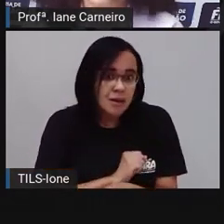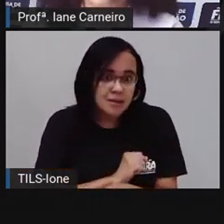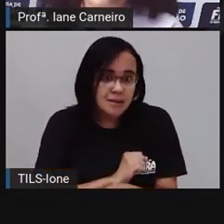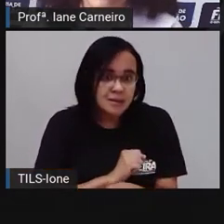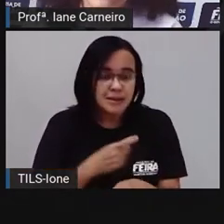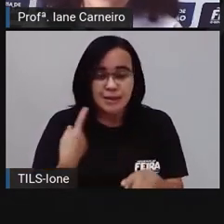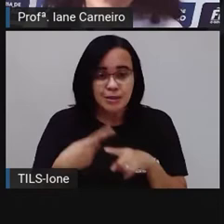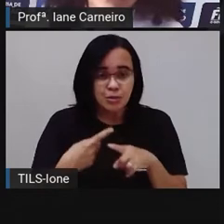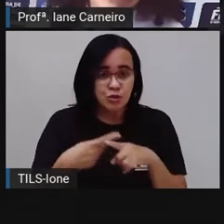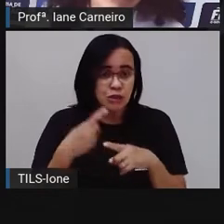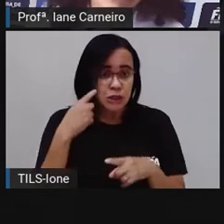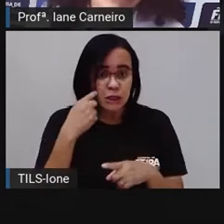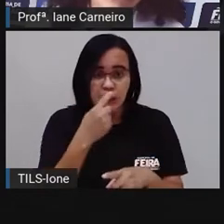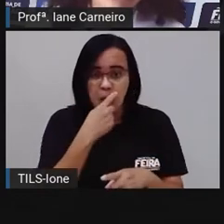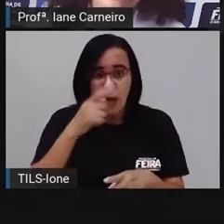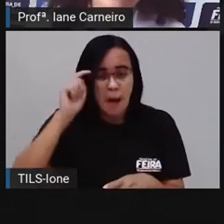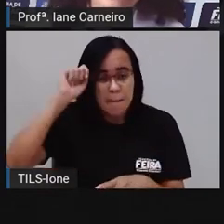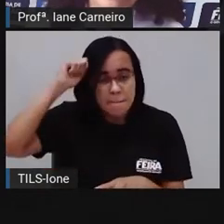jabuticabas maduras.